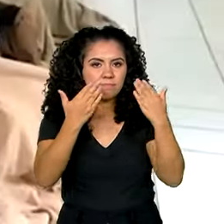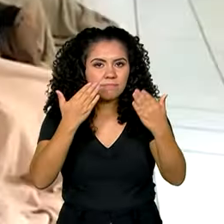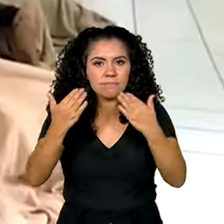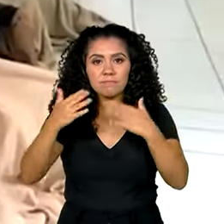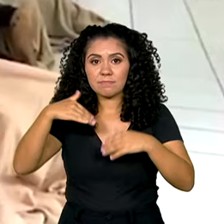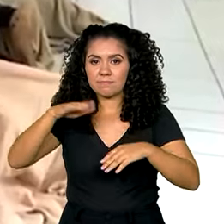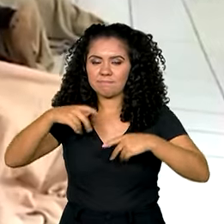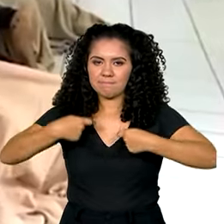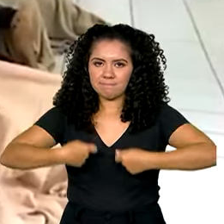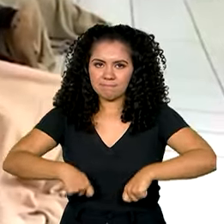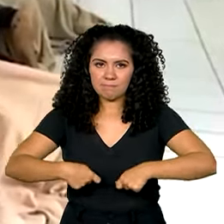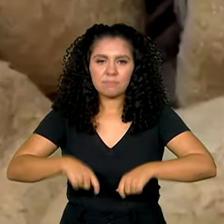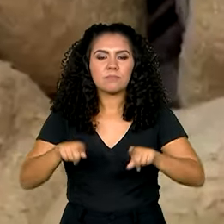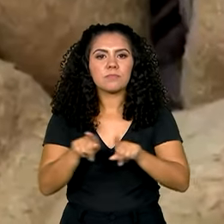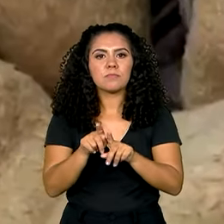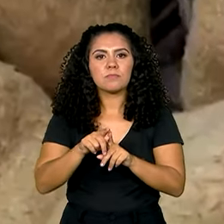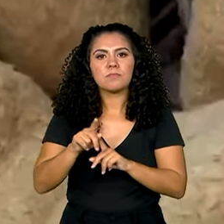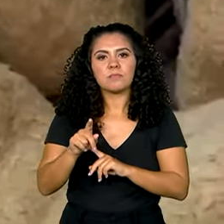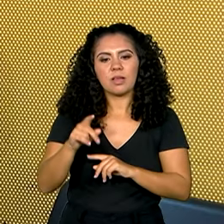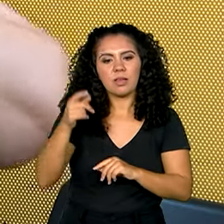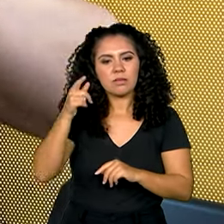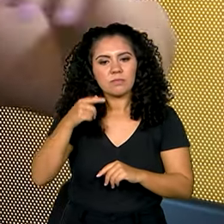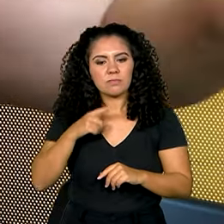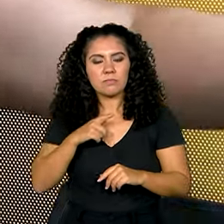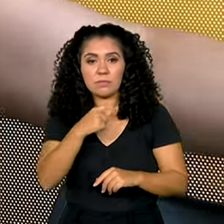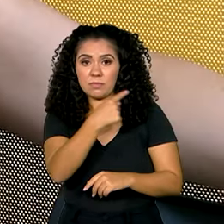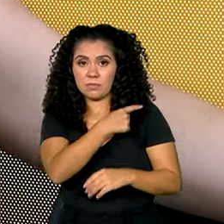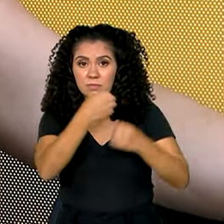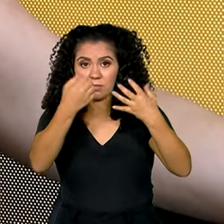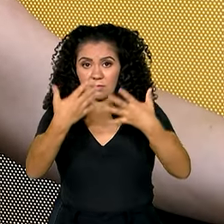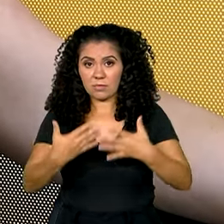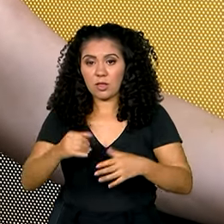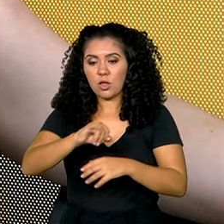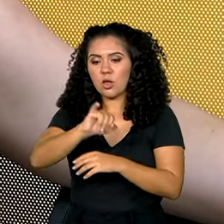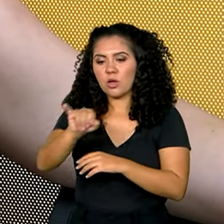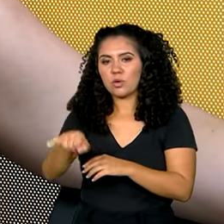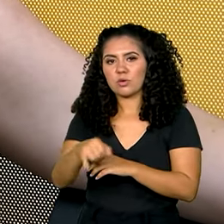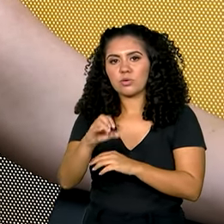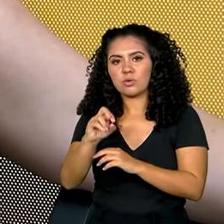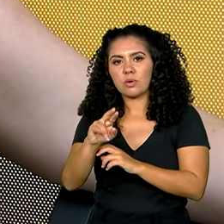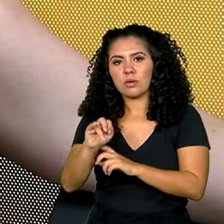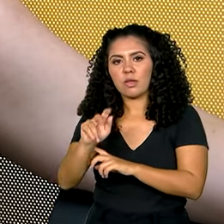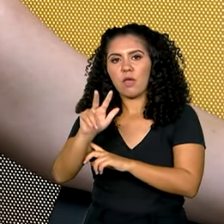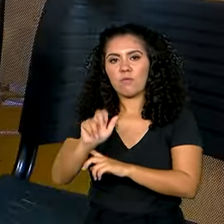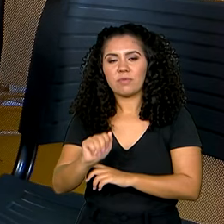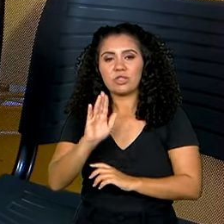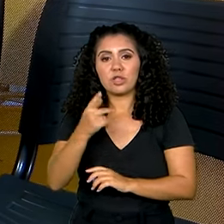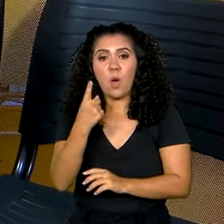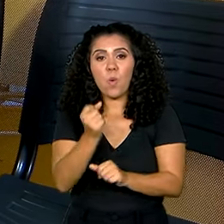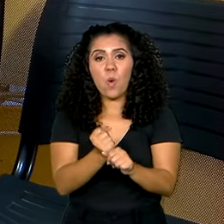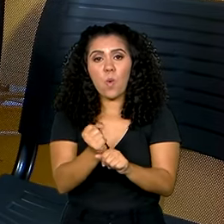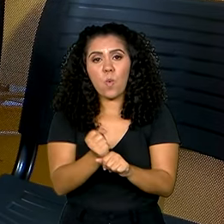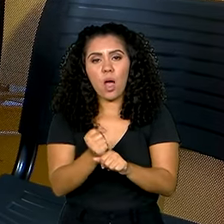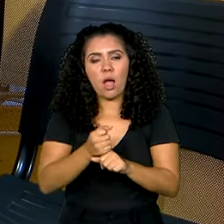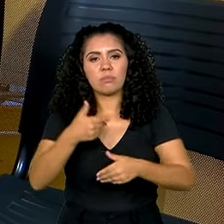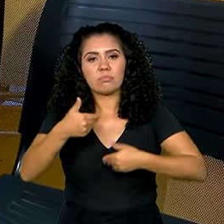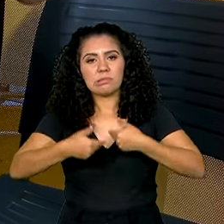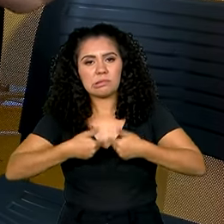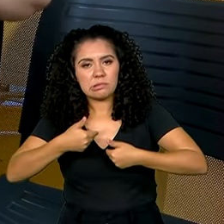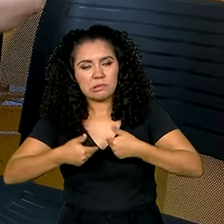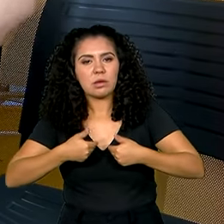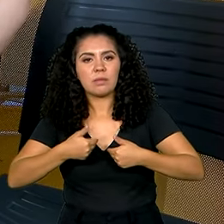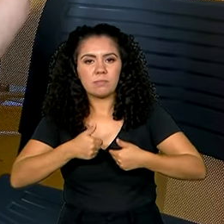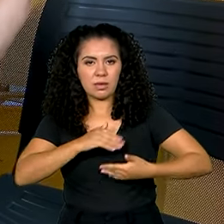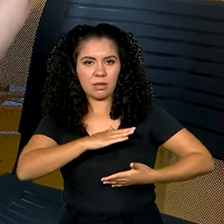precisas e menos invasivas. Jorilva está há um ano em tratamento de um câncer de mama.